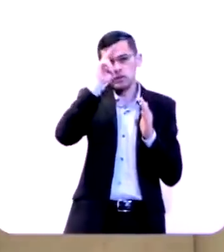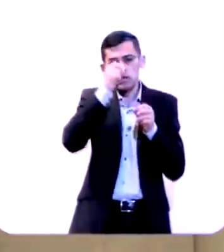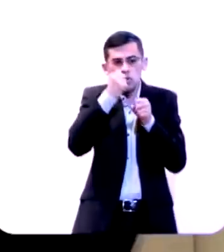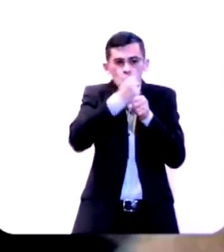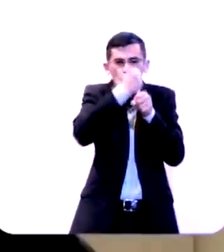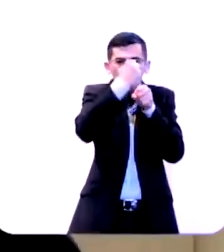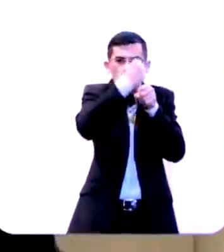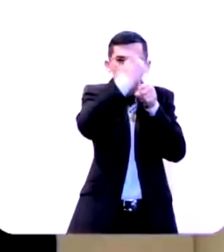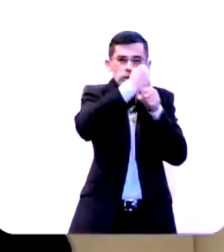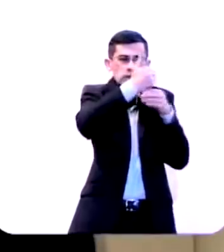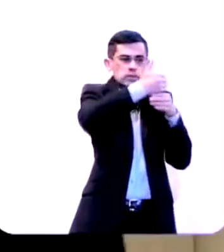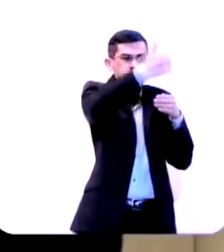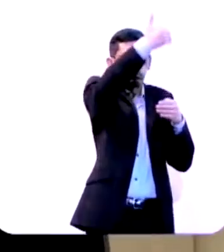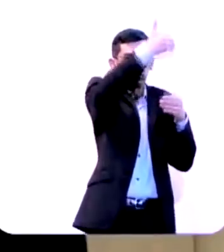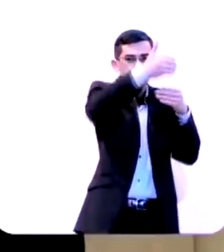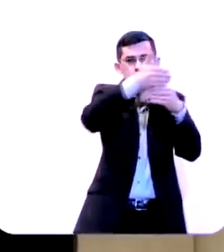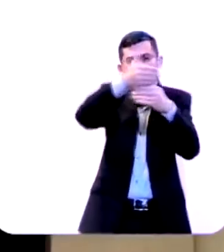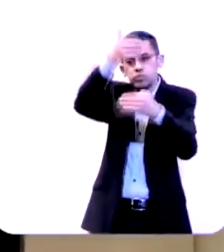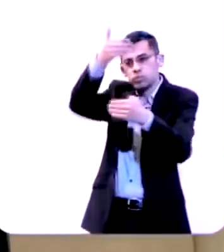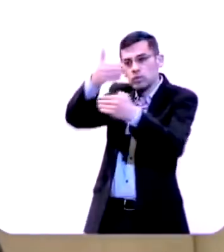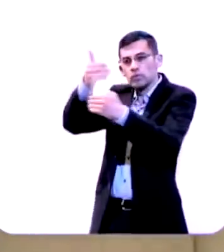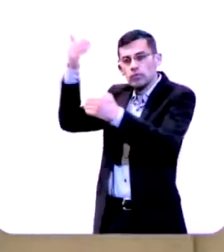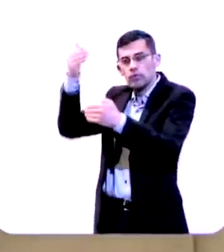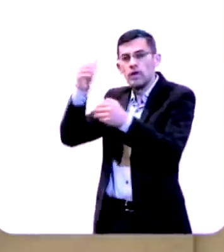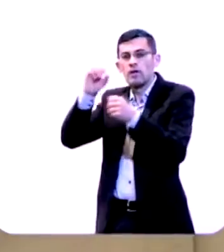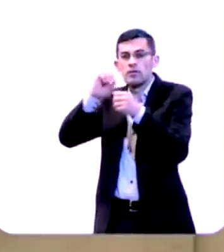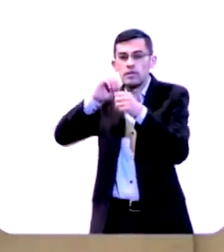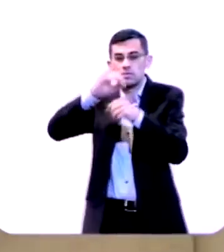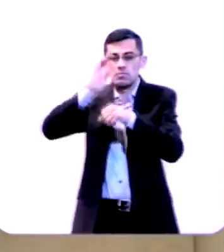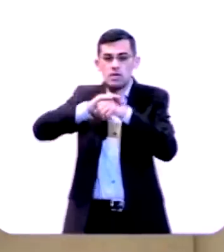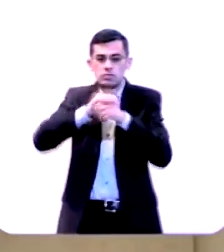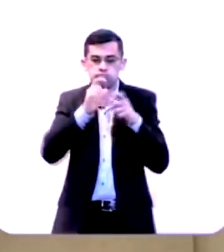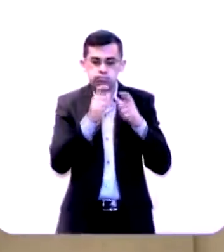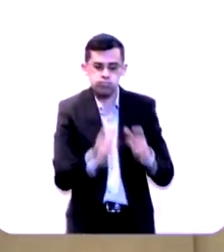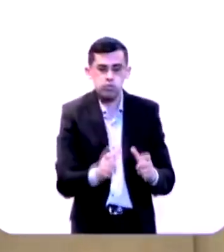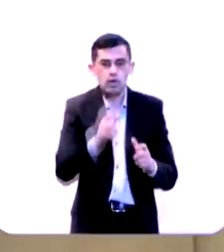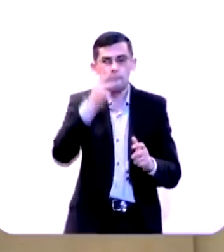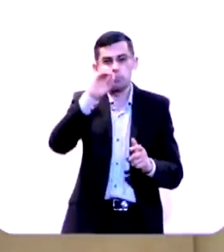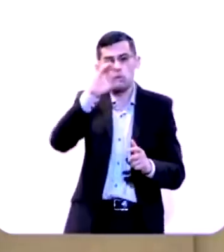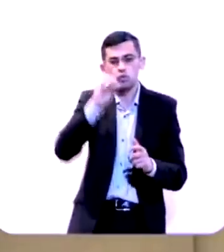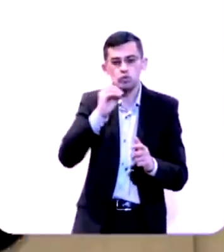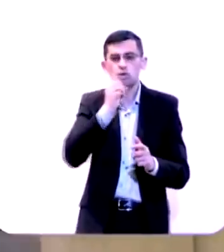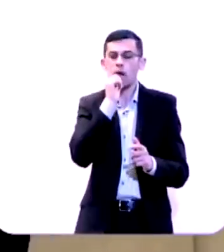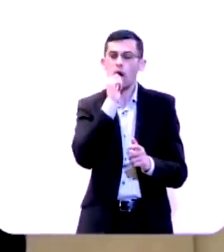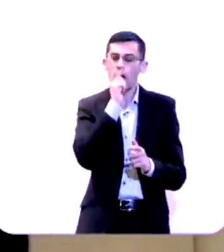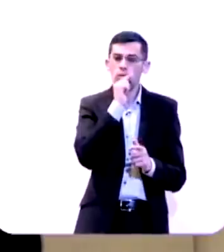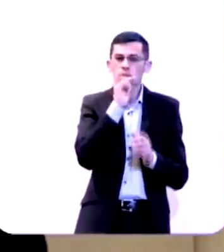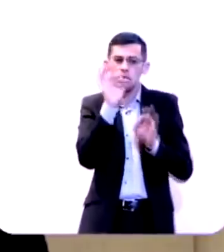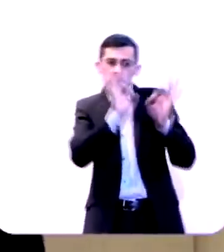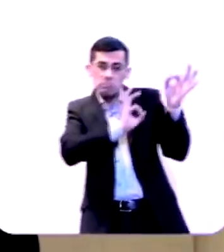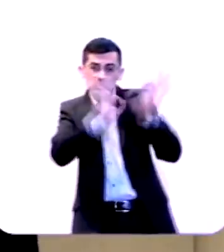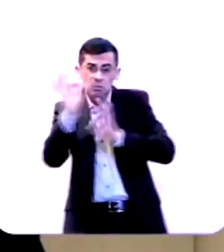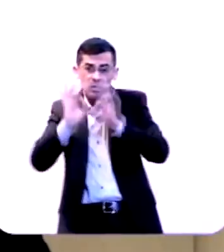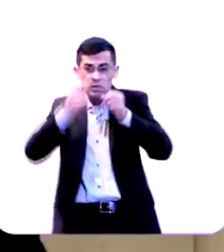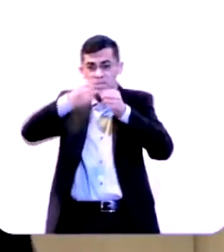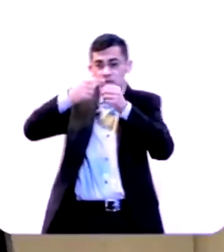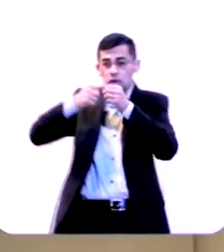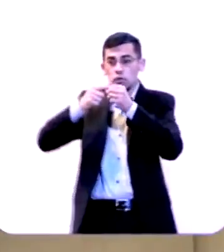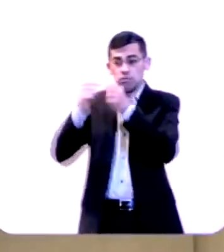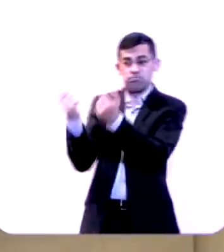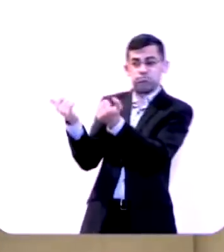construiu uma segunda muralha ele fez um reservatório de água ele preparou a cidade para um grande cerco